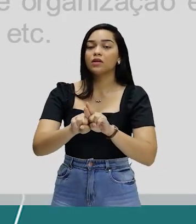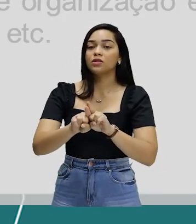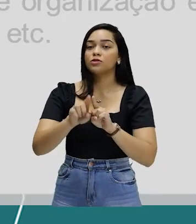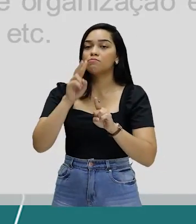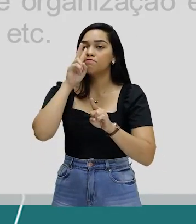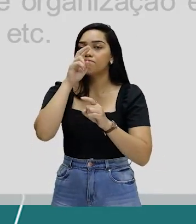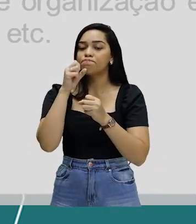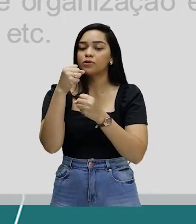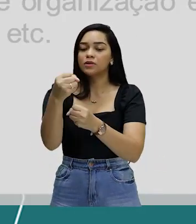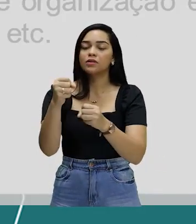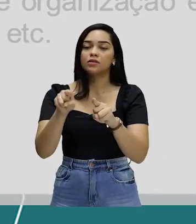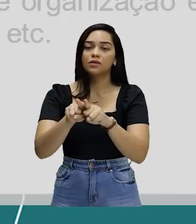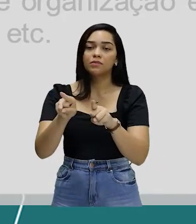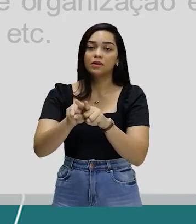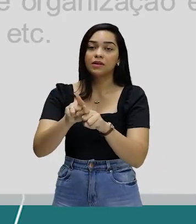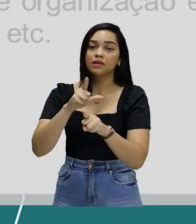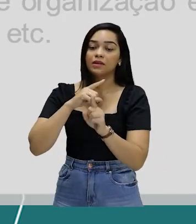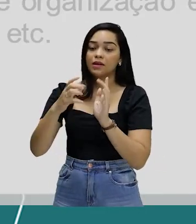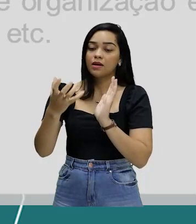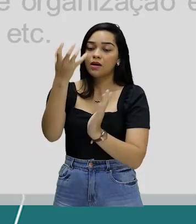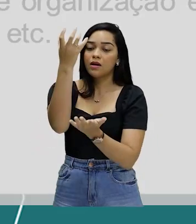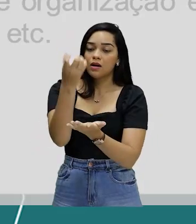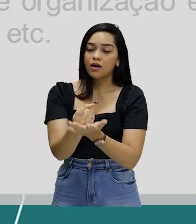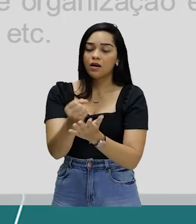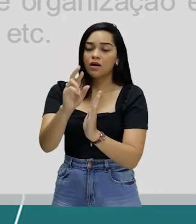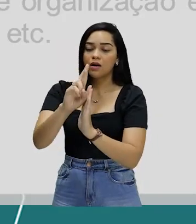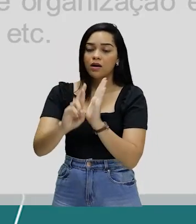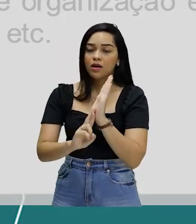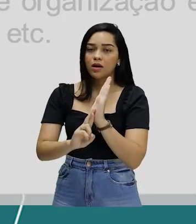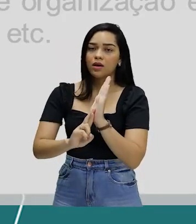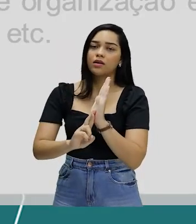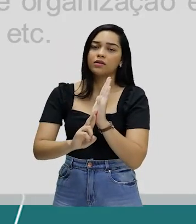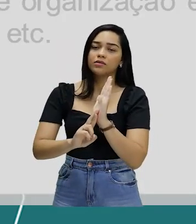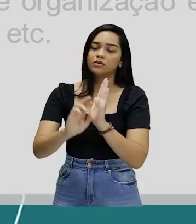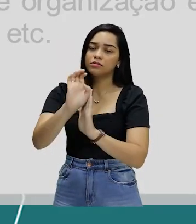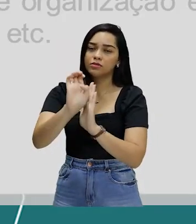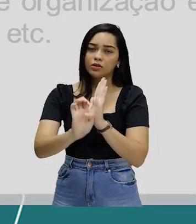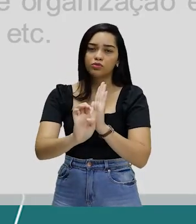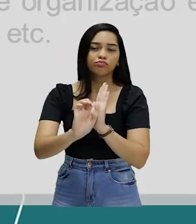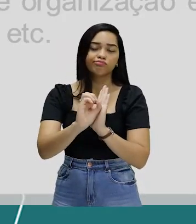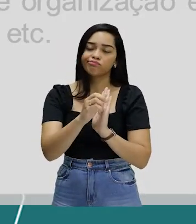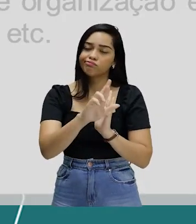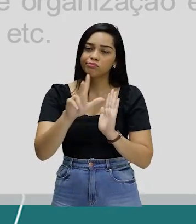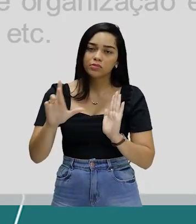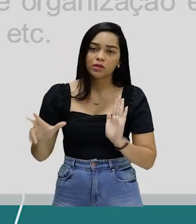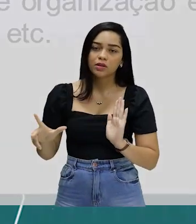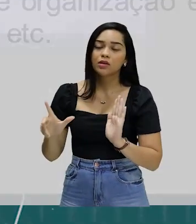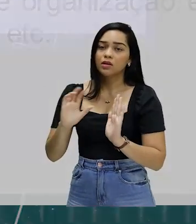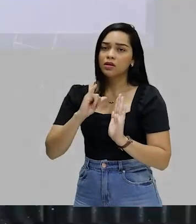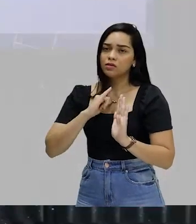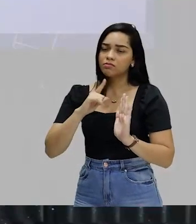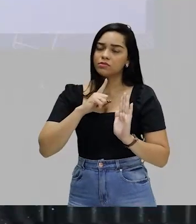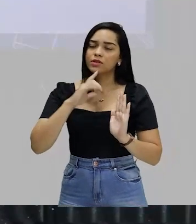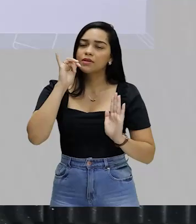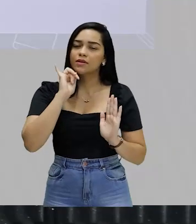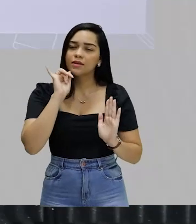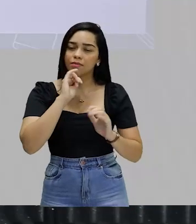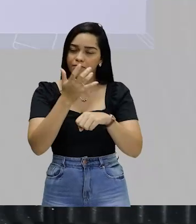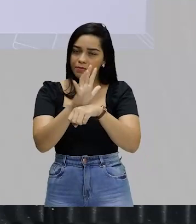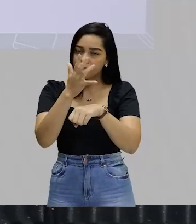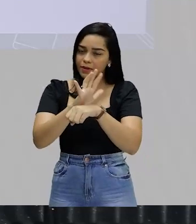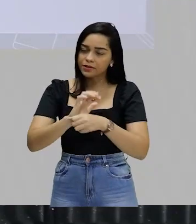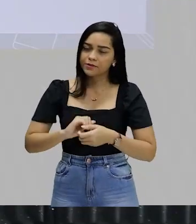poder, que foram fixadas em regras, estatutos, etc. Olha só, eu vou te dar um exemplo de como isso acontece na